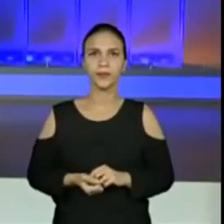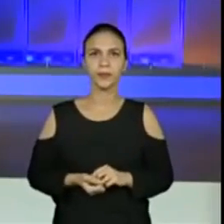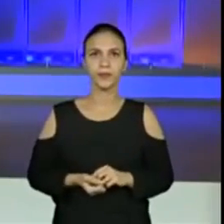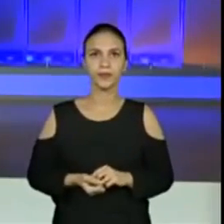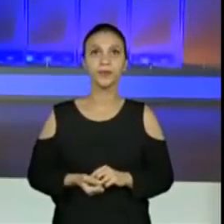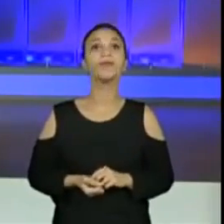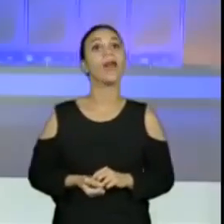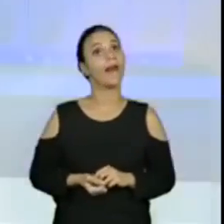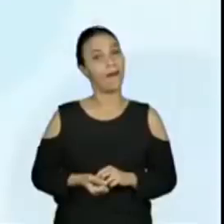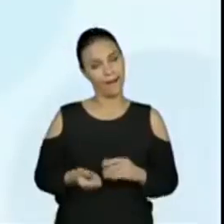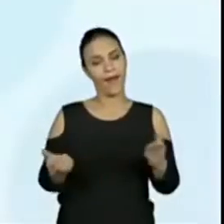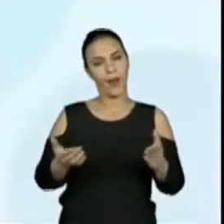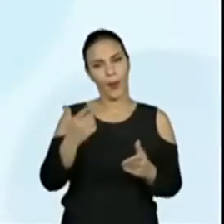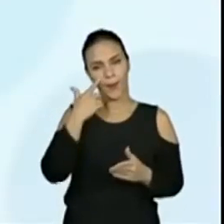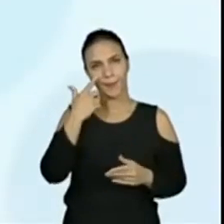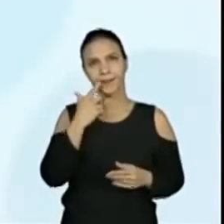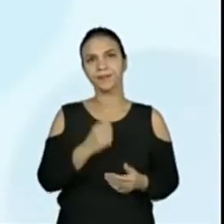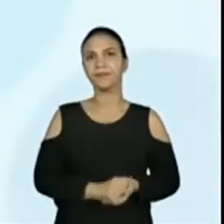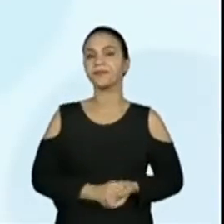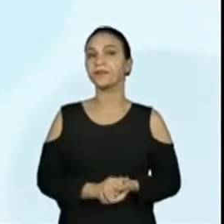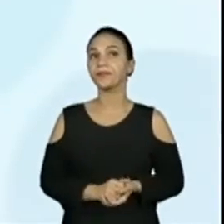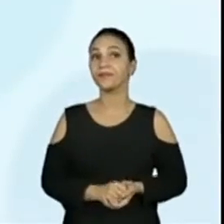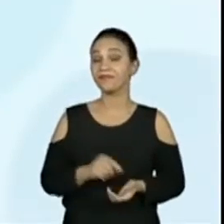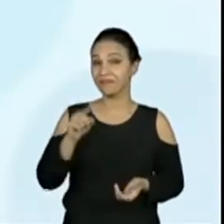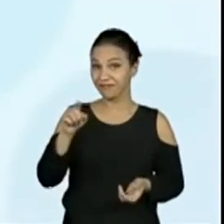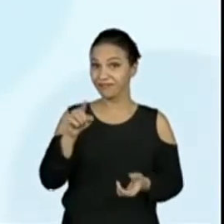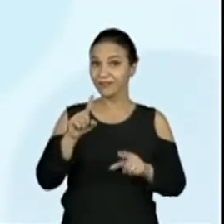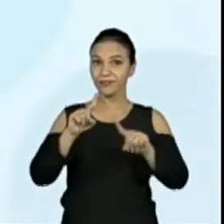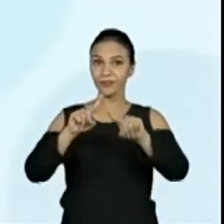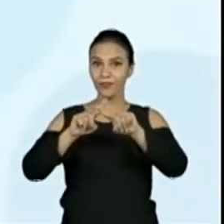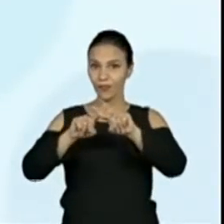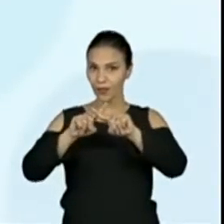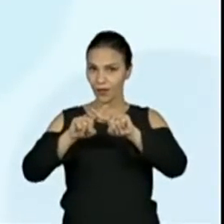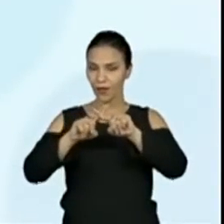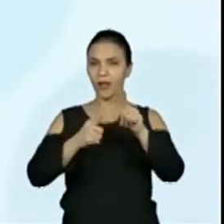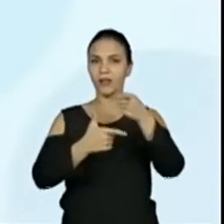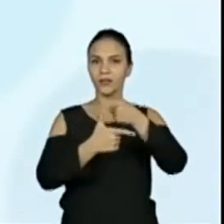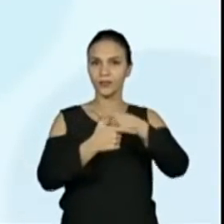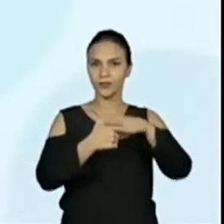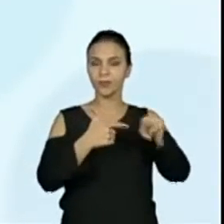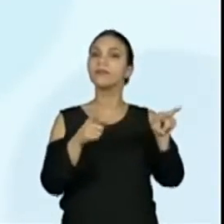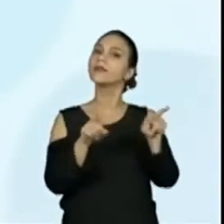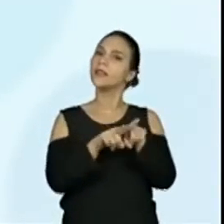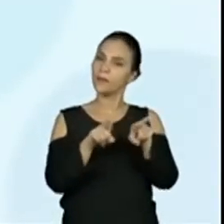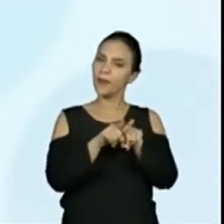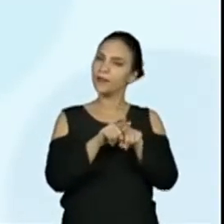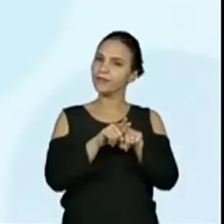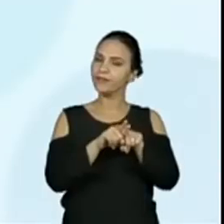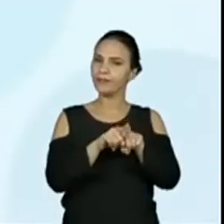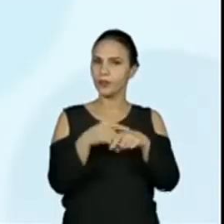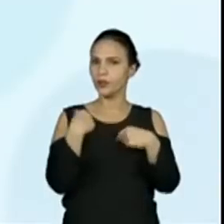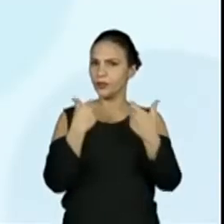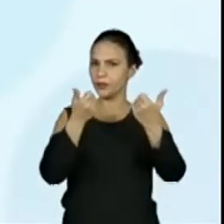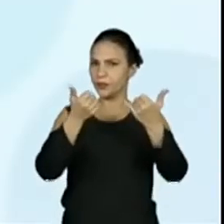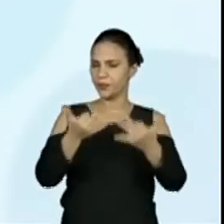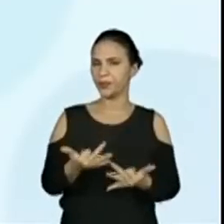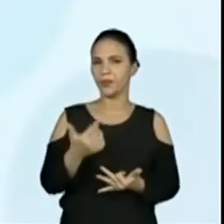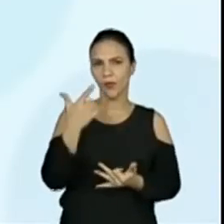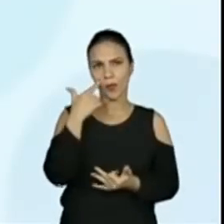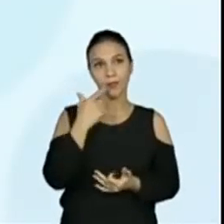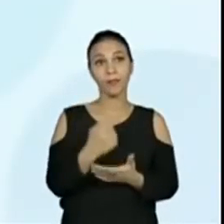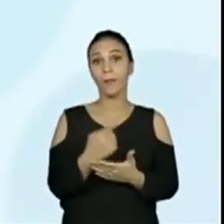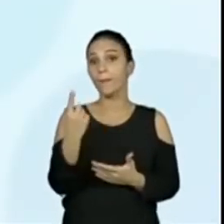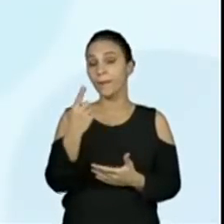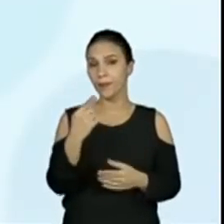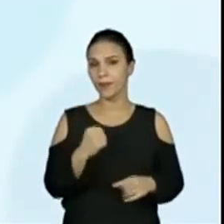Ah, agora sim, ó. Aqui, a multiplicação e a divisão também são operações inversas, tá? Então aqui no nosso